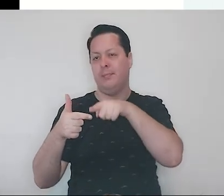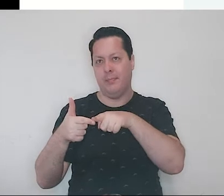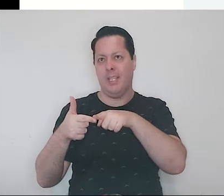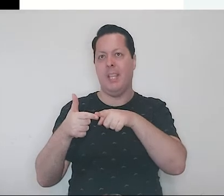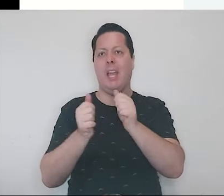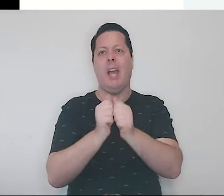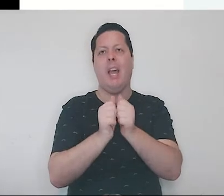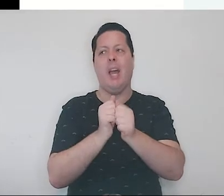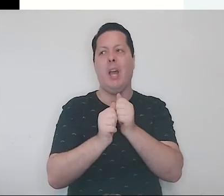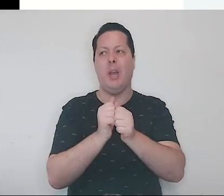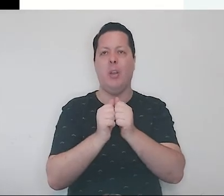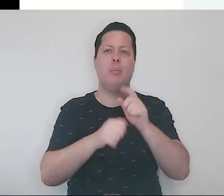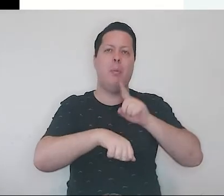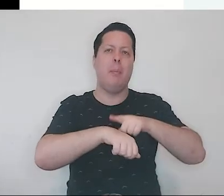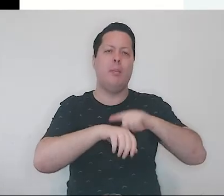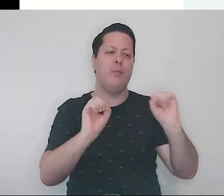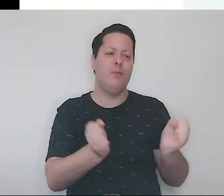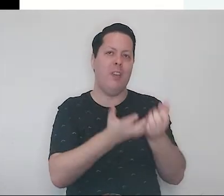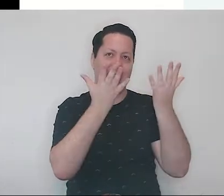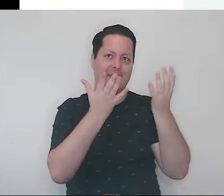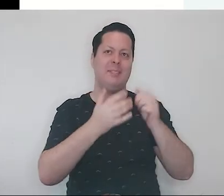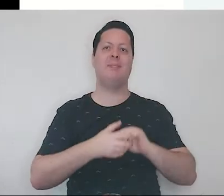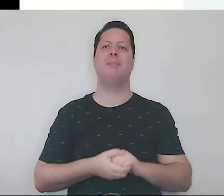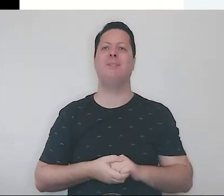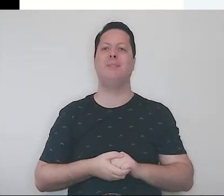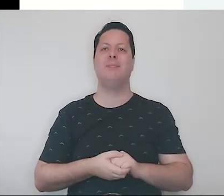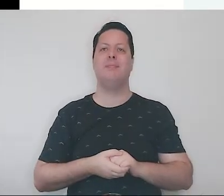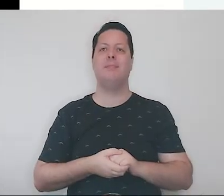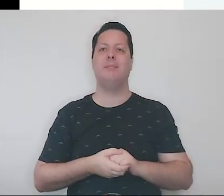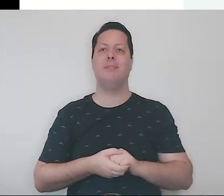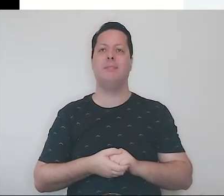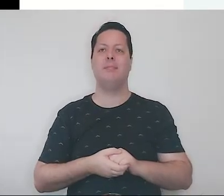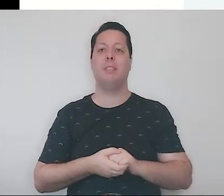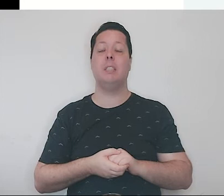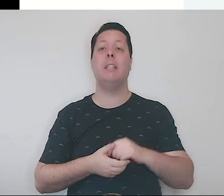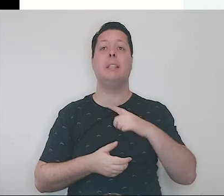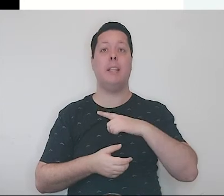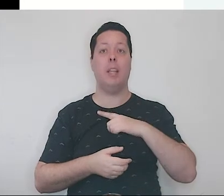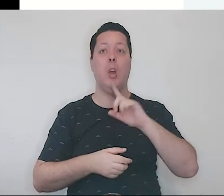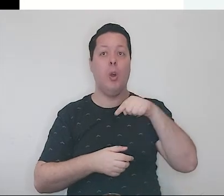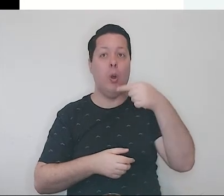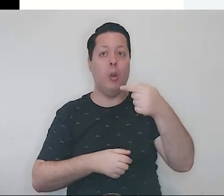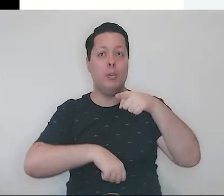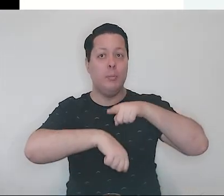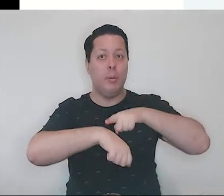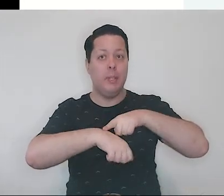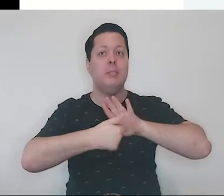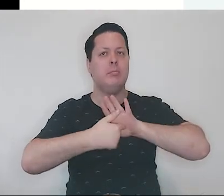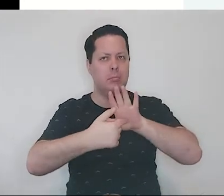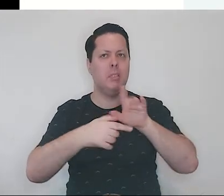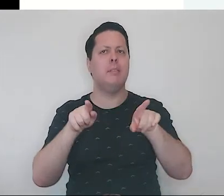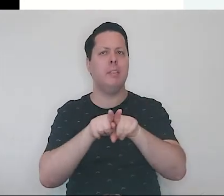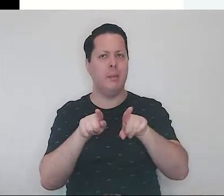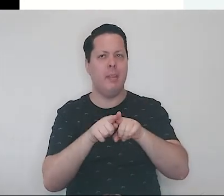numa festividade. E a segunda parte, a café paulista, bebida